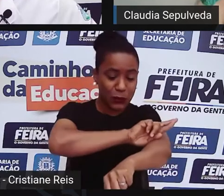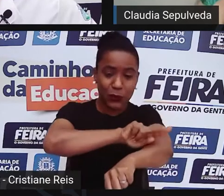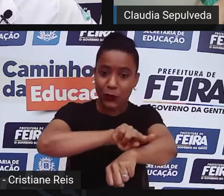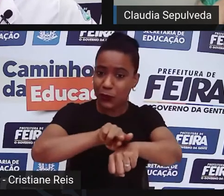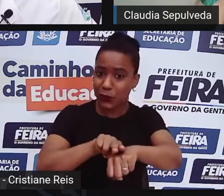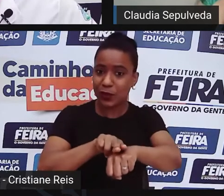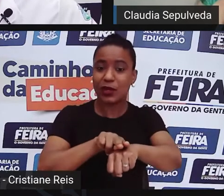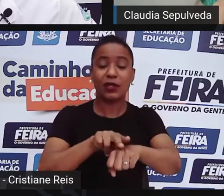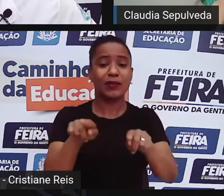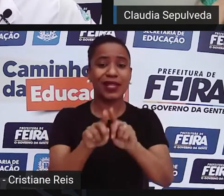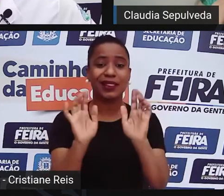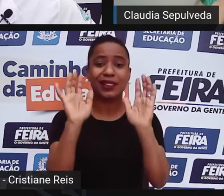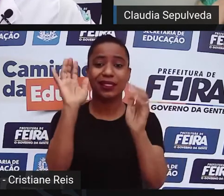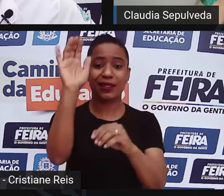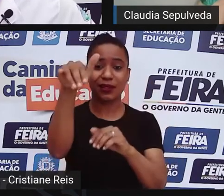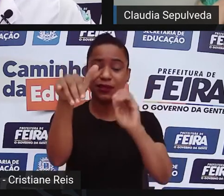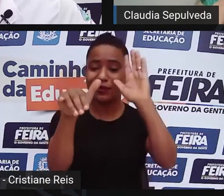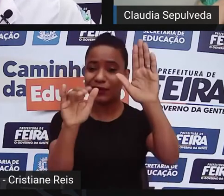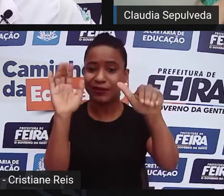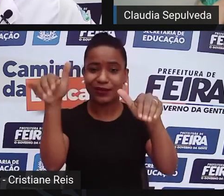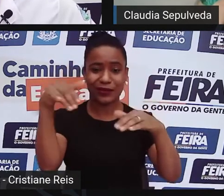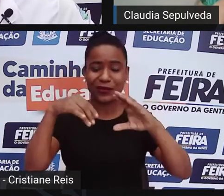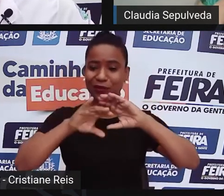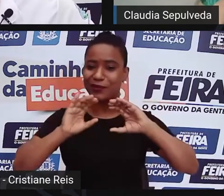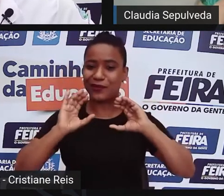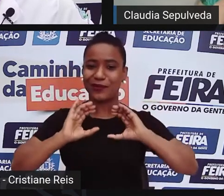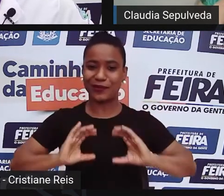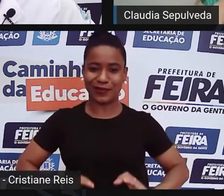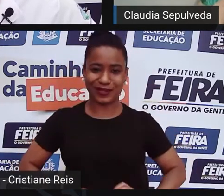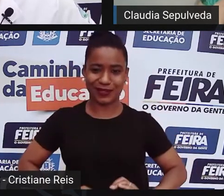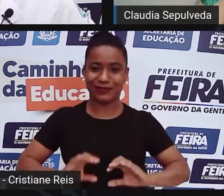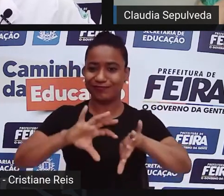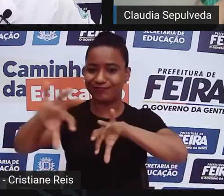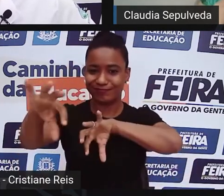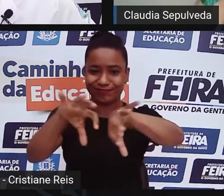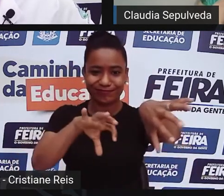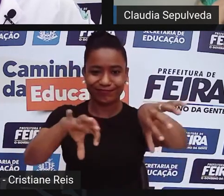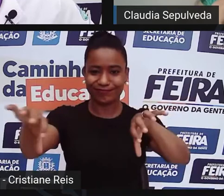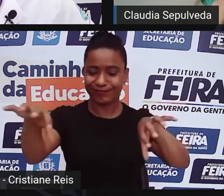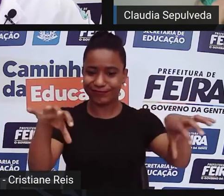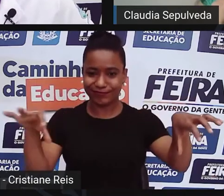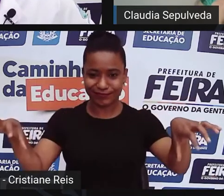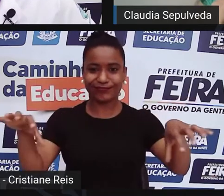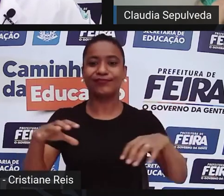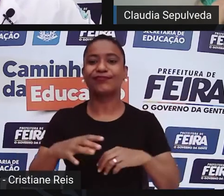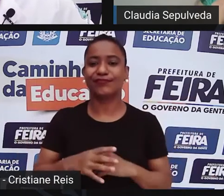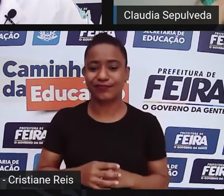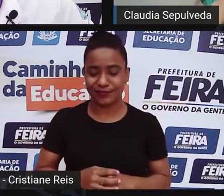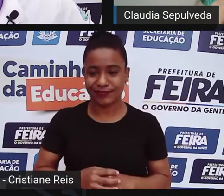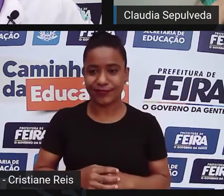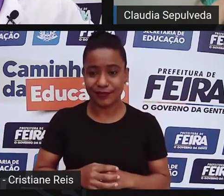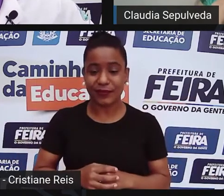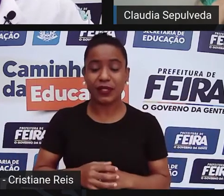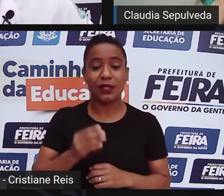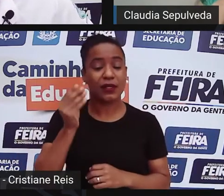humanidade, que esteve envolvido em segregações desde a sua origem. E isso vai se tornar,